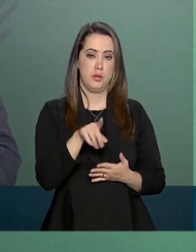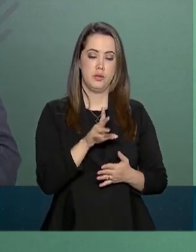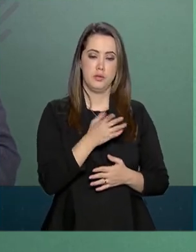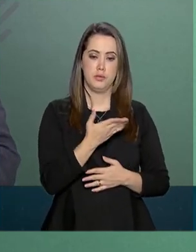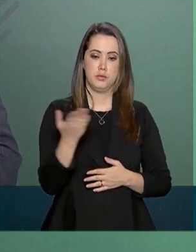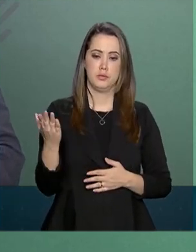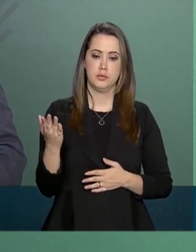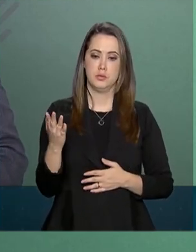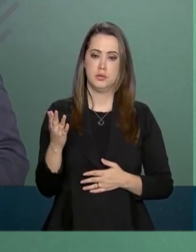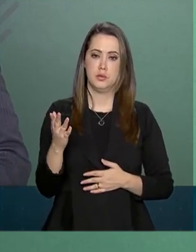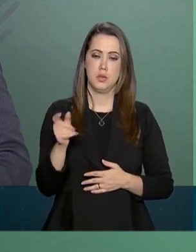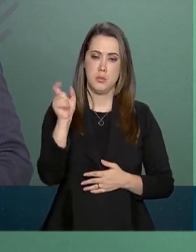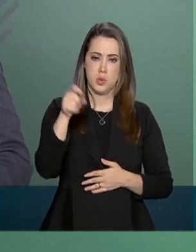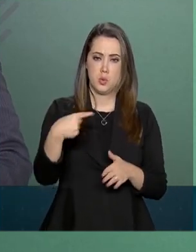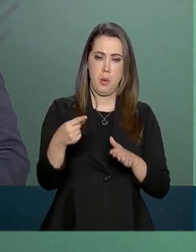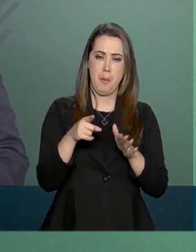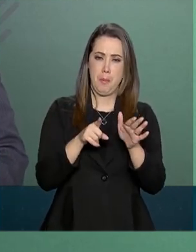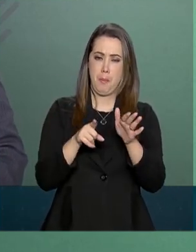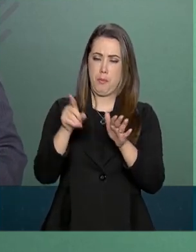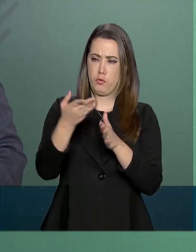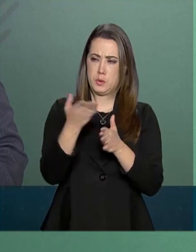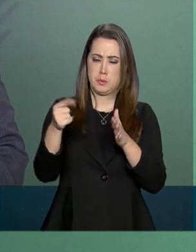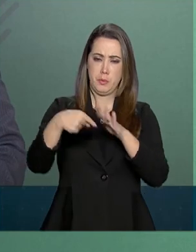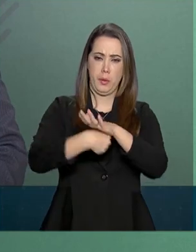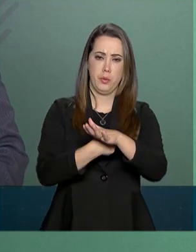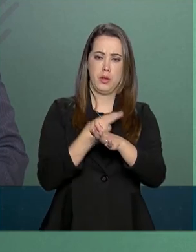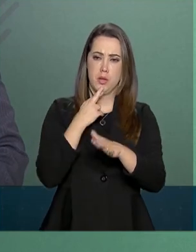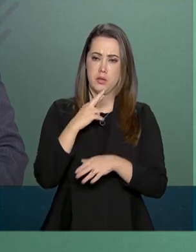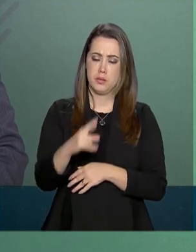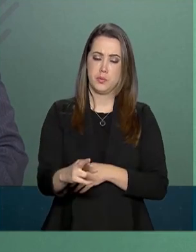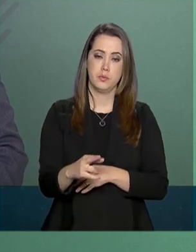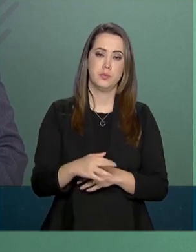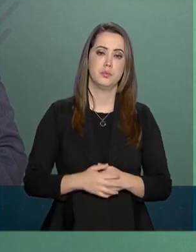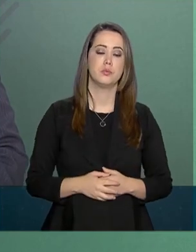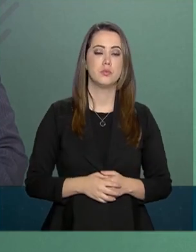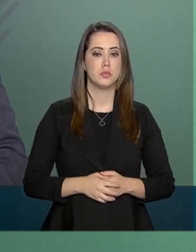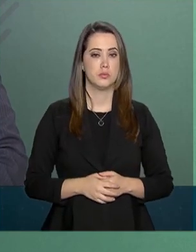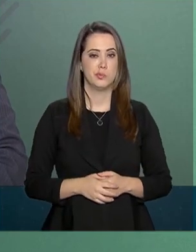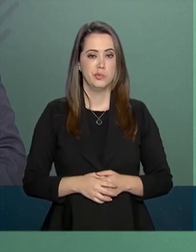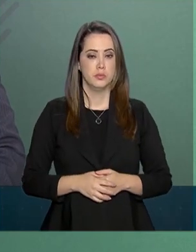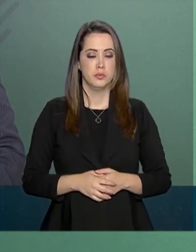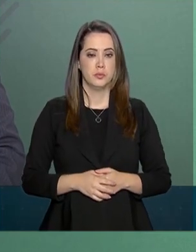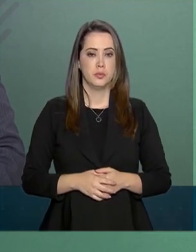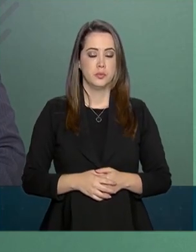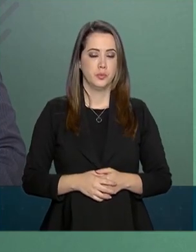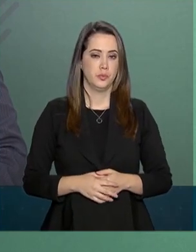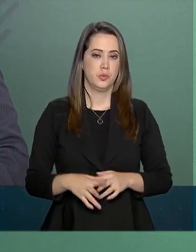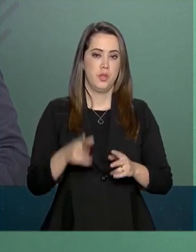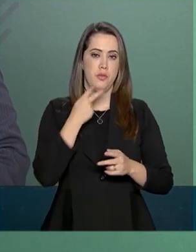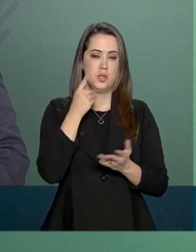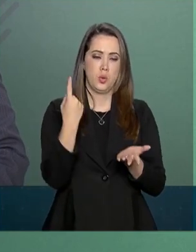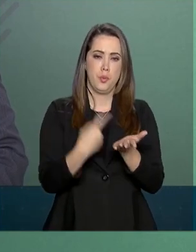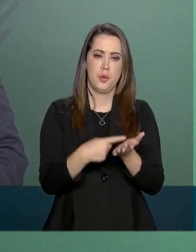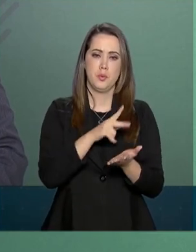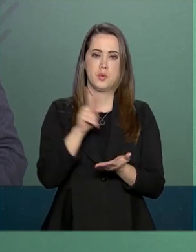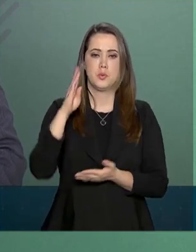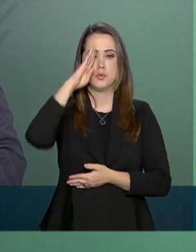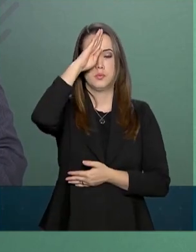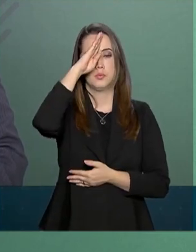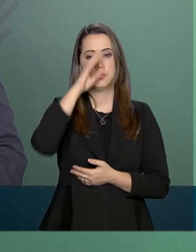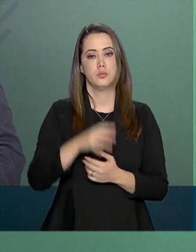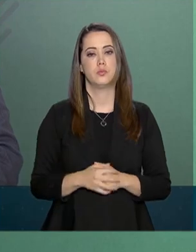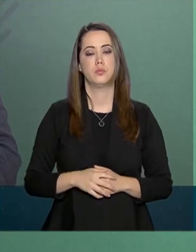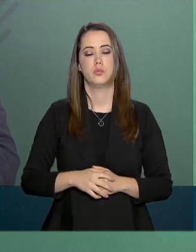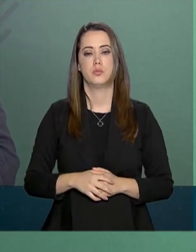dos jornalistas que nos foram iluminados. Com relação à agenda do nosso presidente.